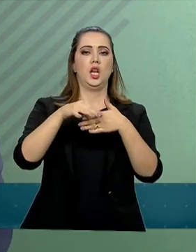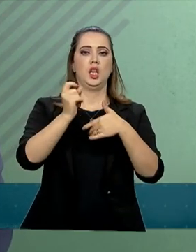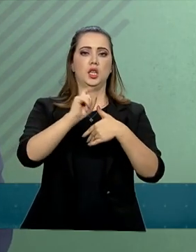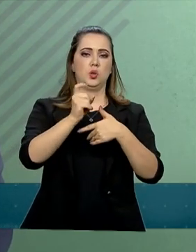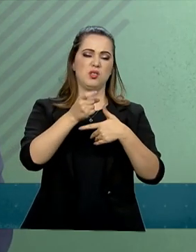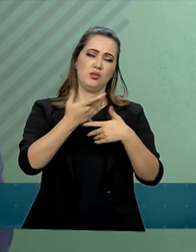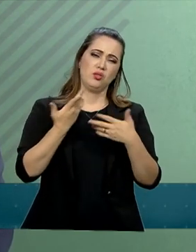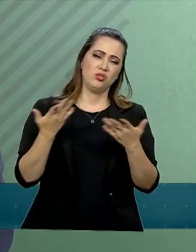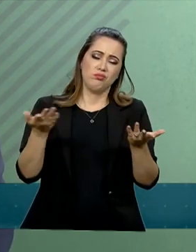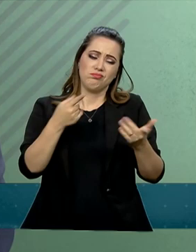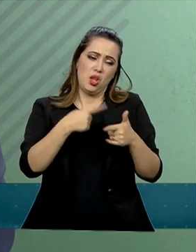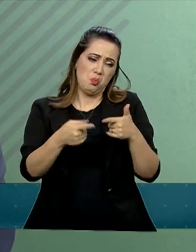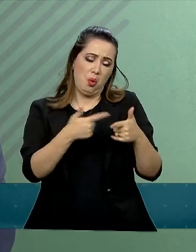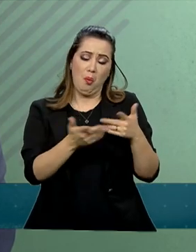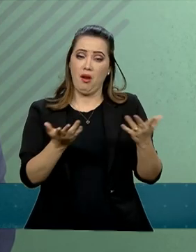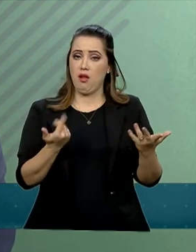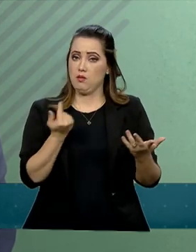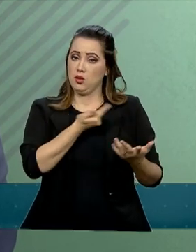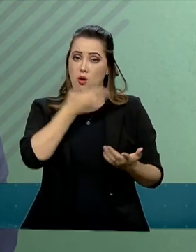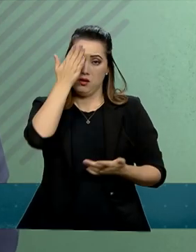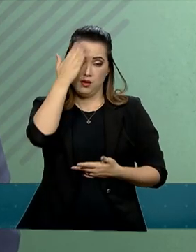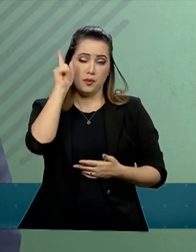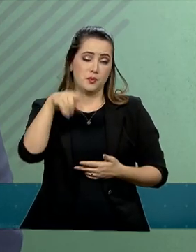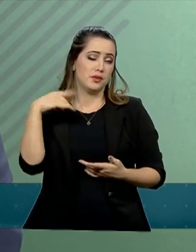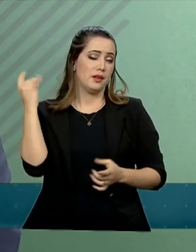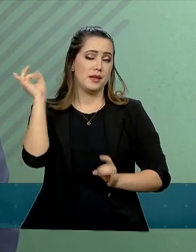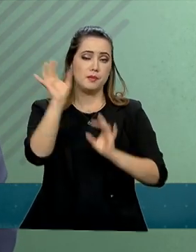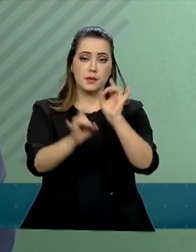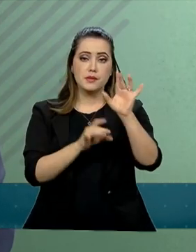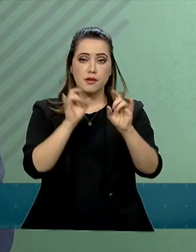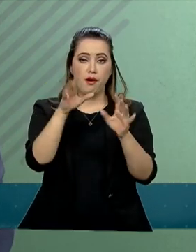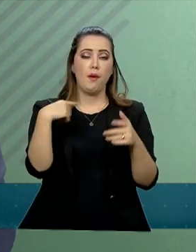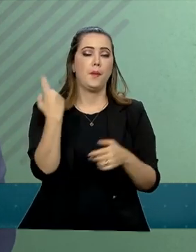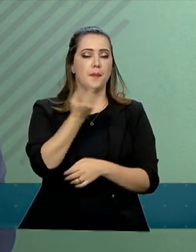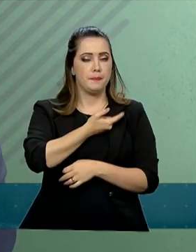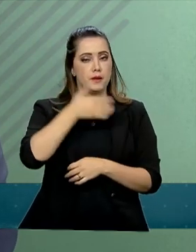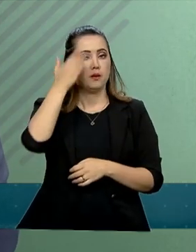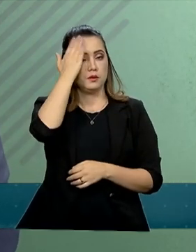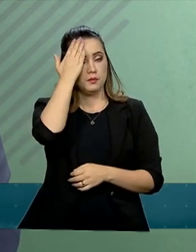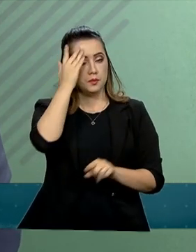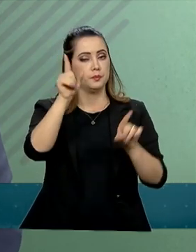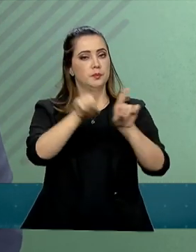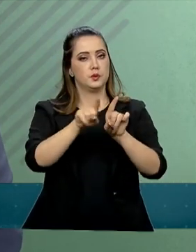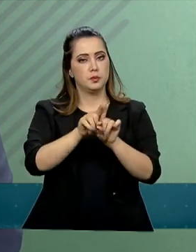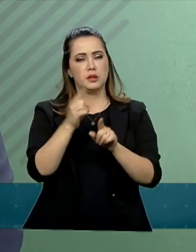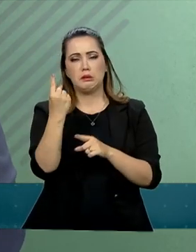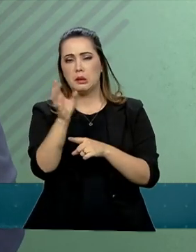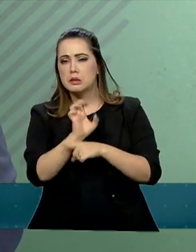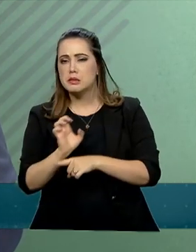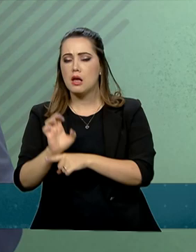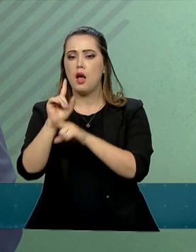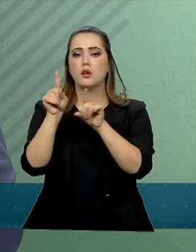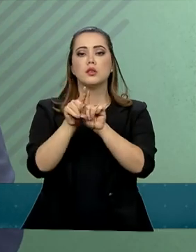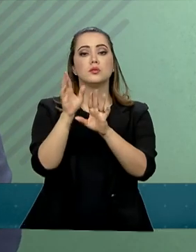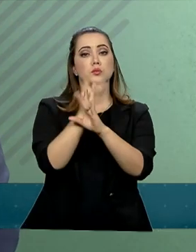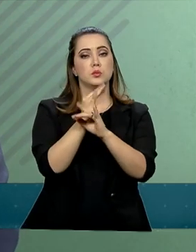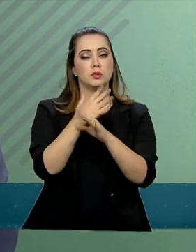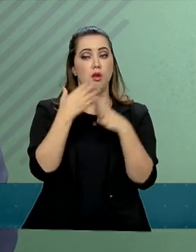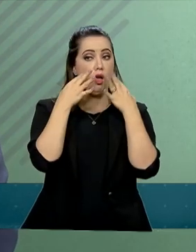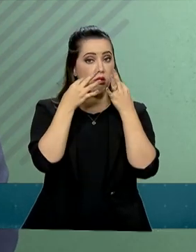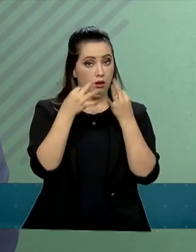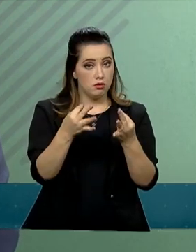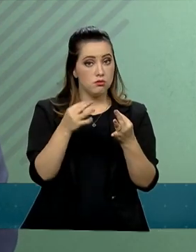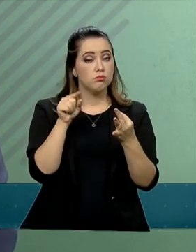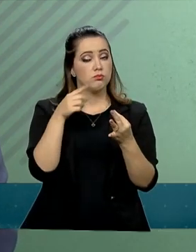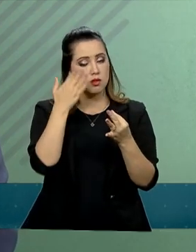nesta questão que nós sabemos ser tão especial, que nós sabemos que os estados e municípios estão atentos a